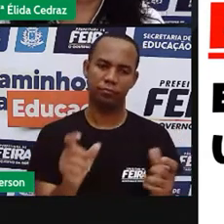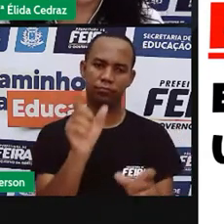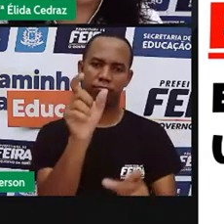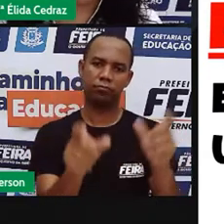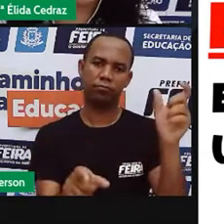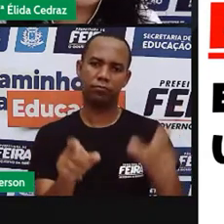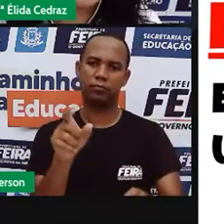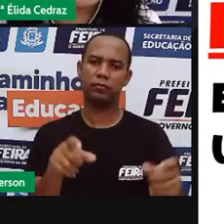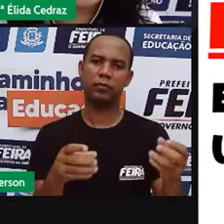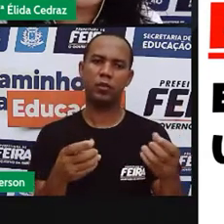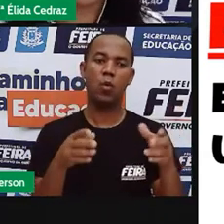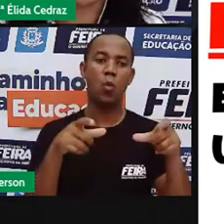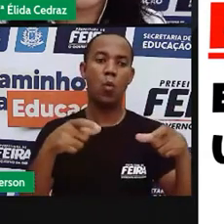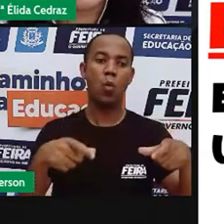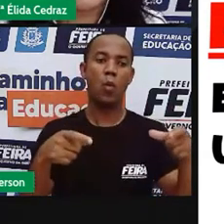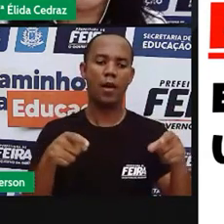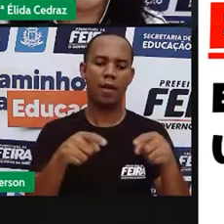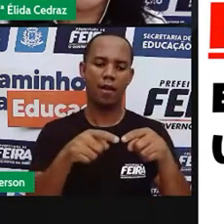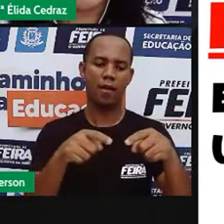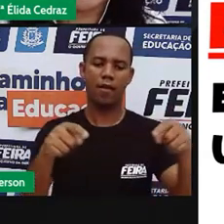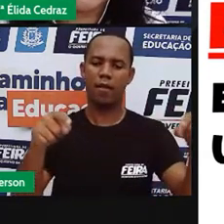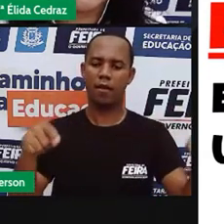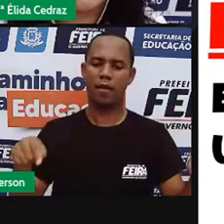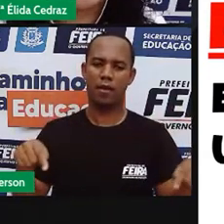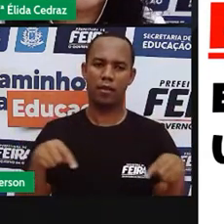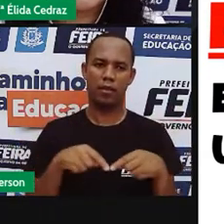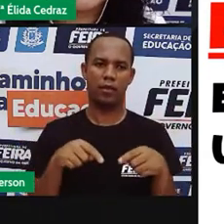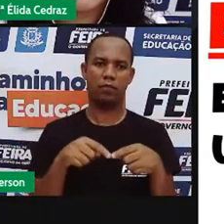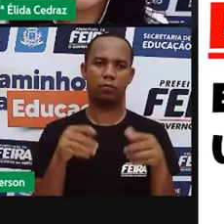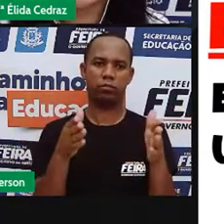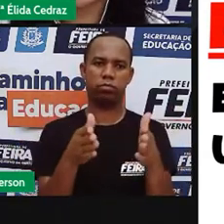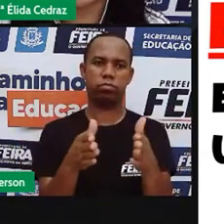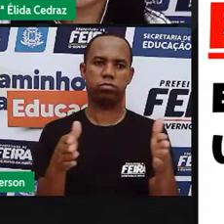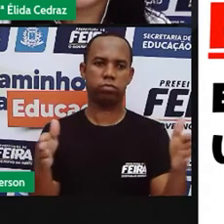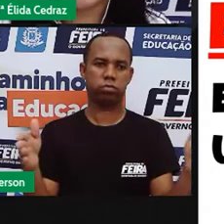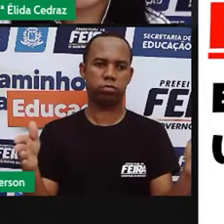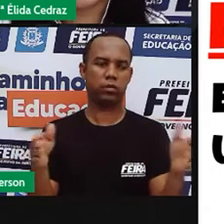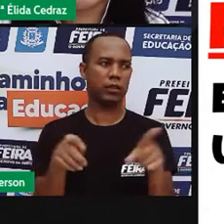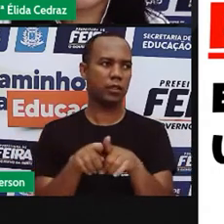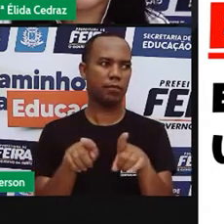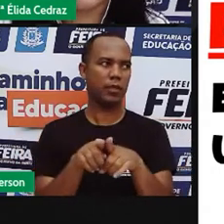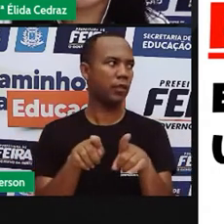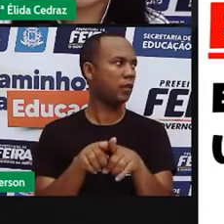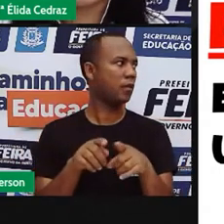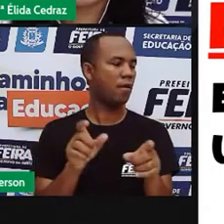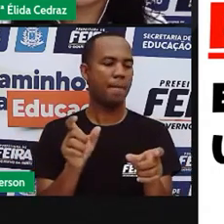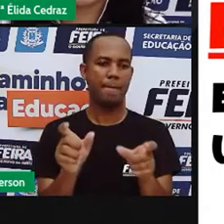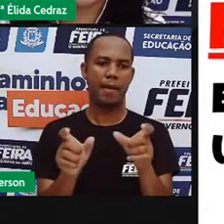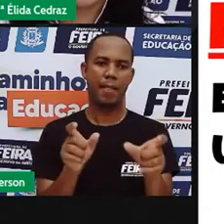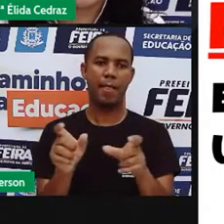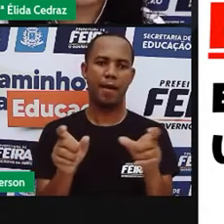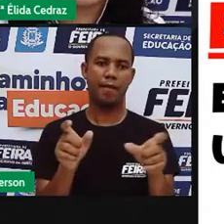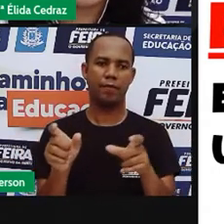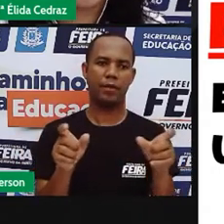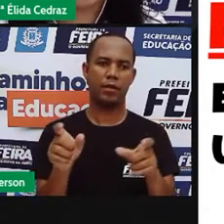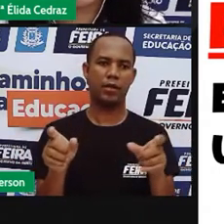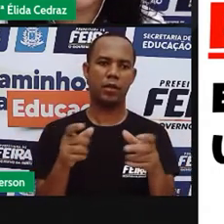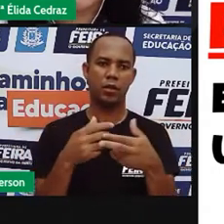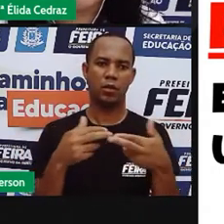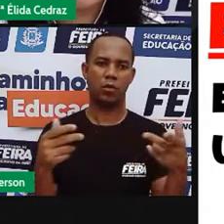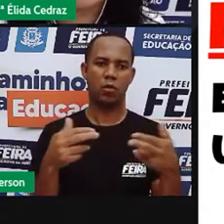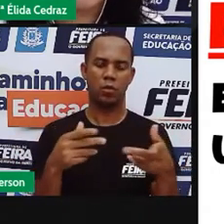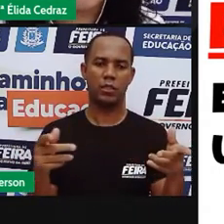cômodos da casa. Agora nós vamos encontrar palavras que dizem coisas